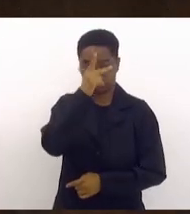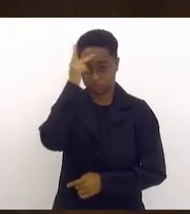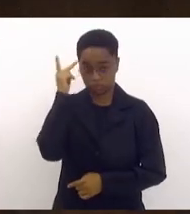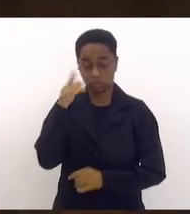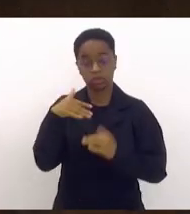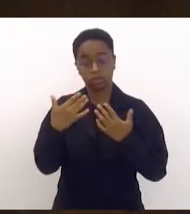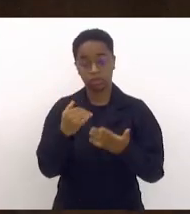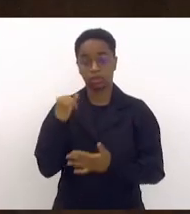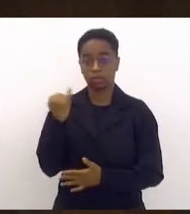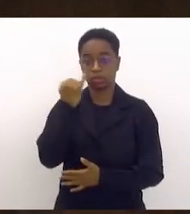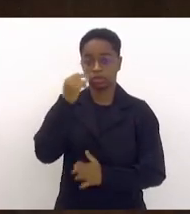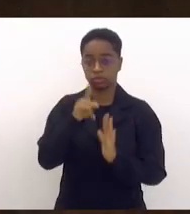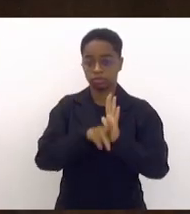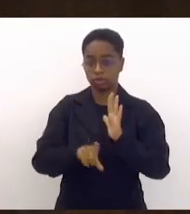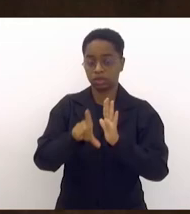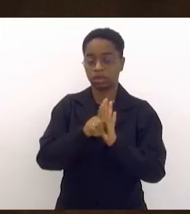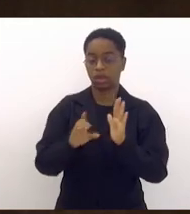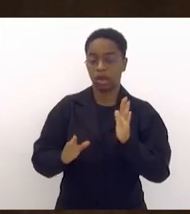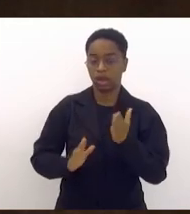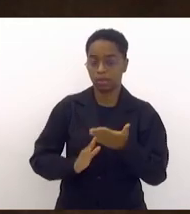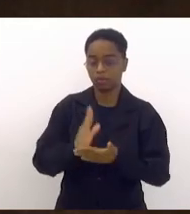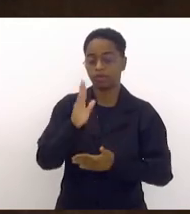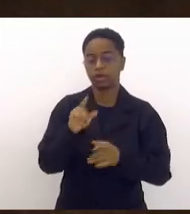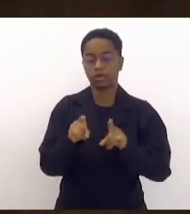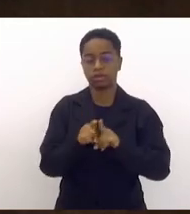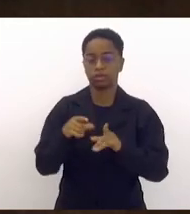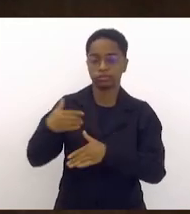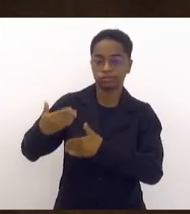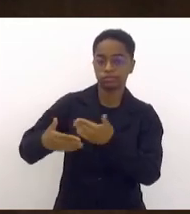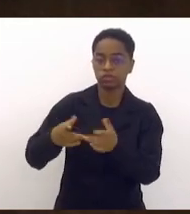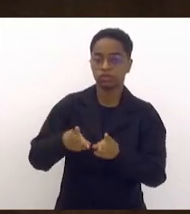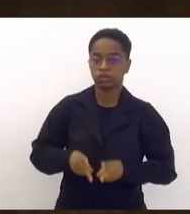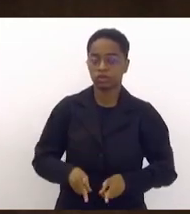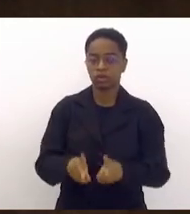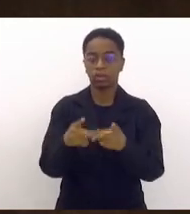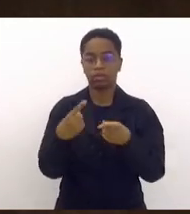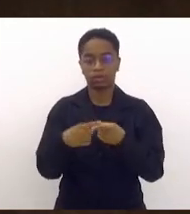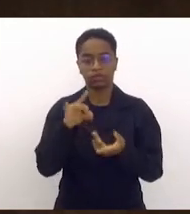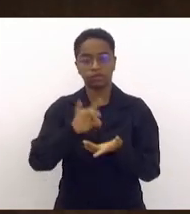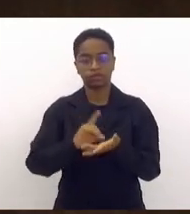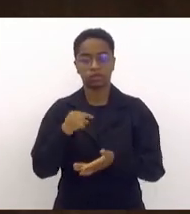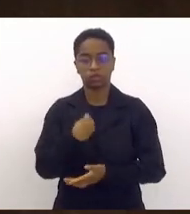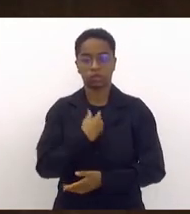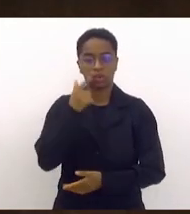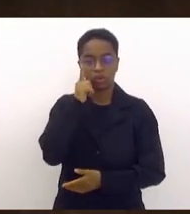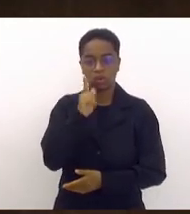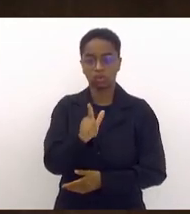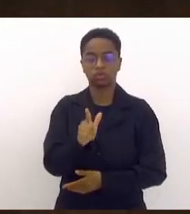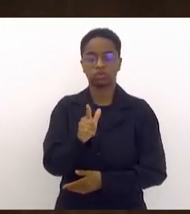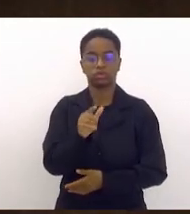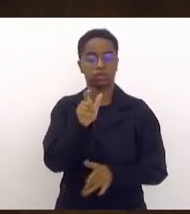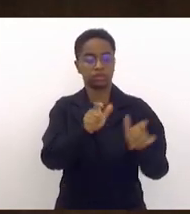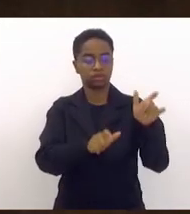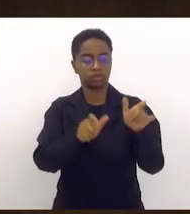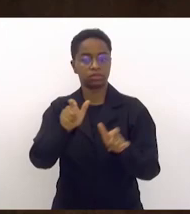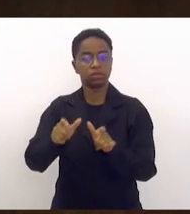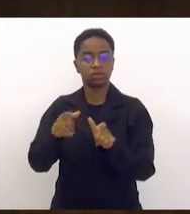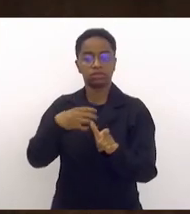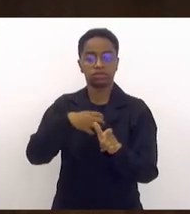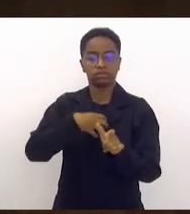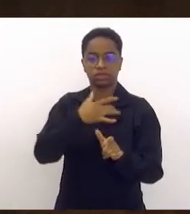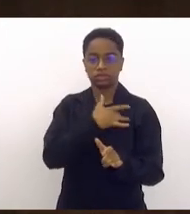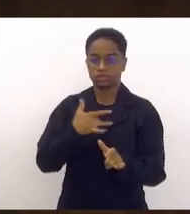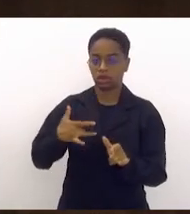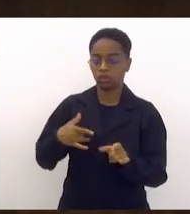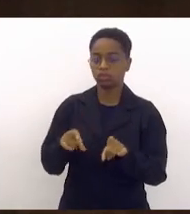de fato, esse projeto seja aprovado, vá à frente, para que a gente consiga, de verdade, fazer com que as pessoas tenham cada vez mais saúde